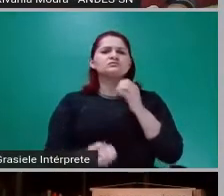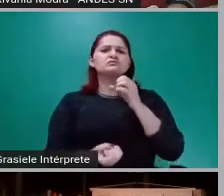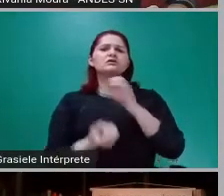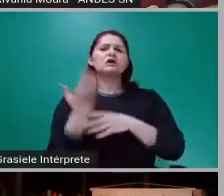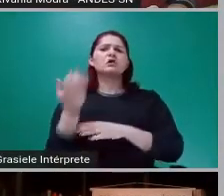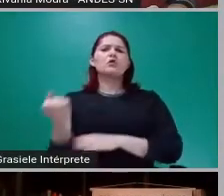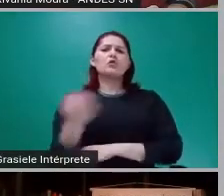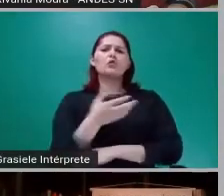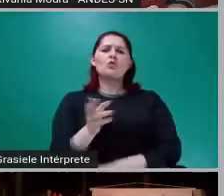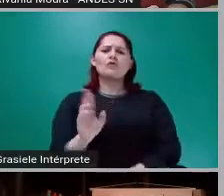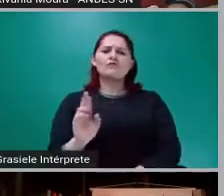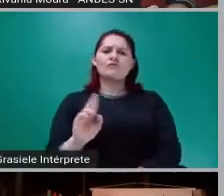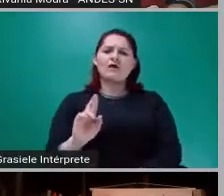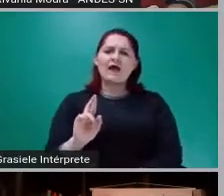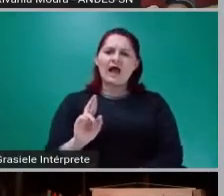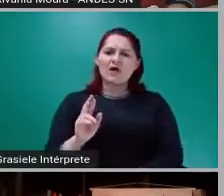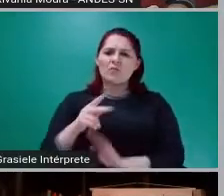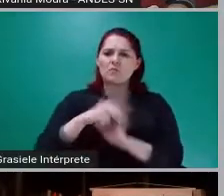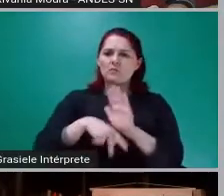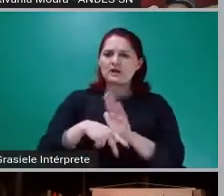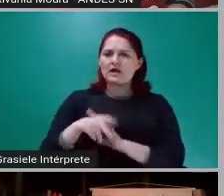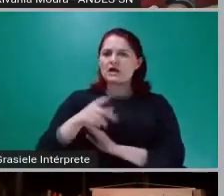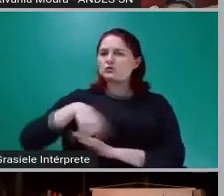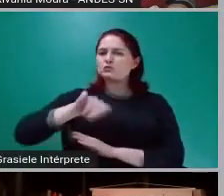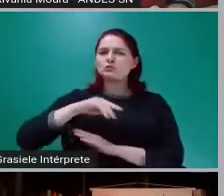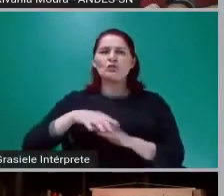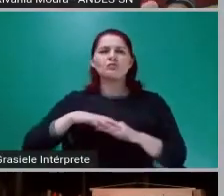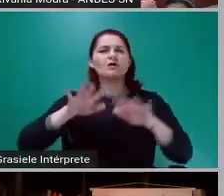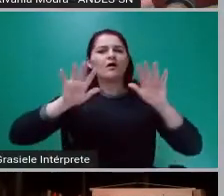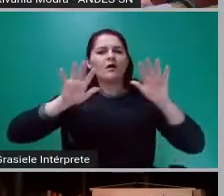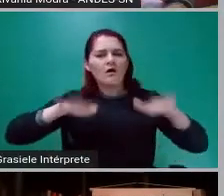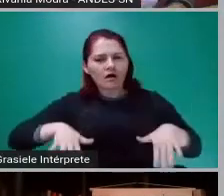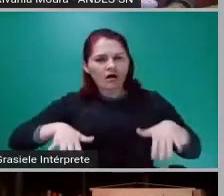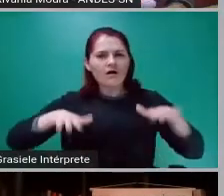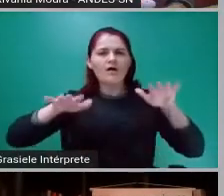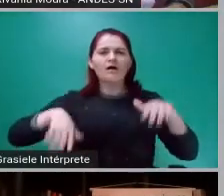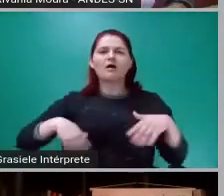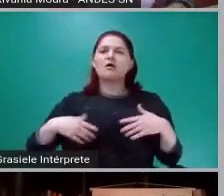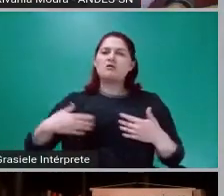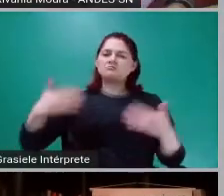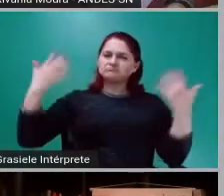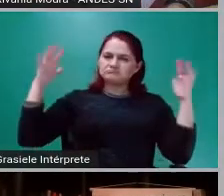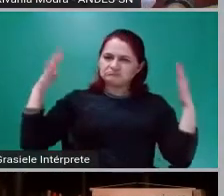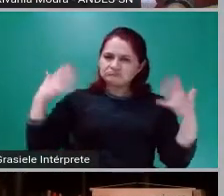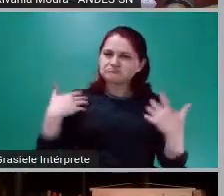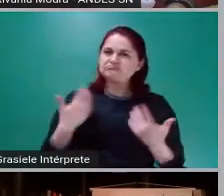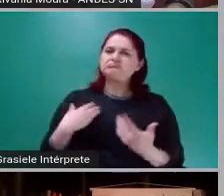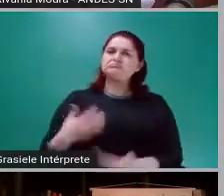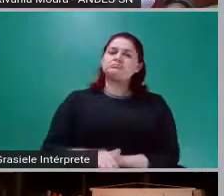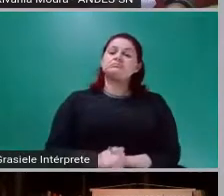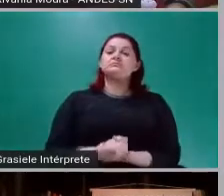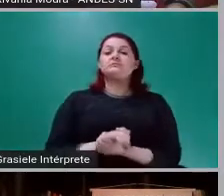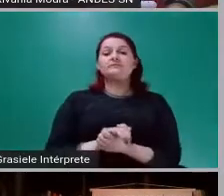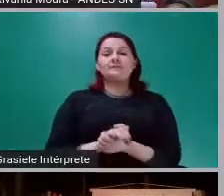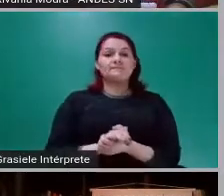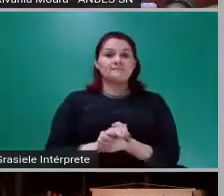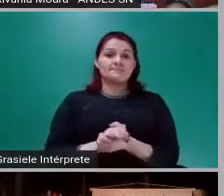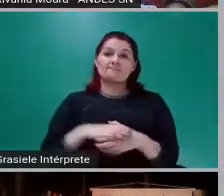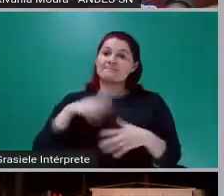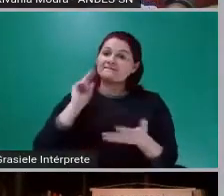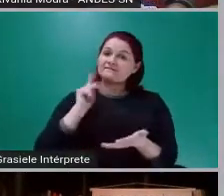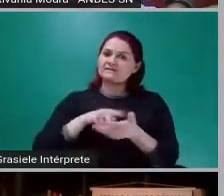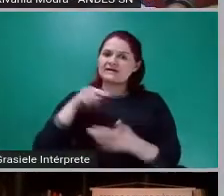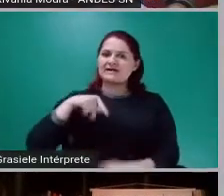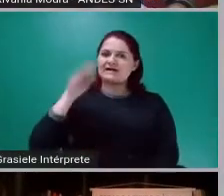real que todos ajoelham e vão fazer loas ao plano real. Aqui no Brasil nós estamos numa situação